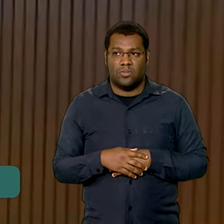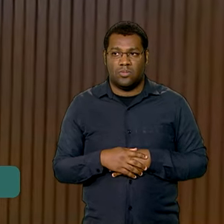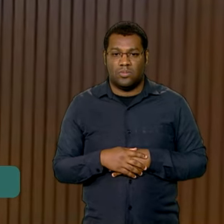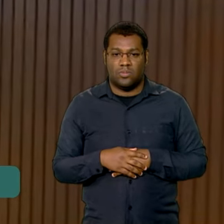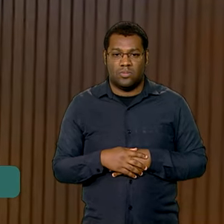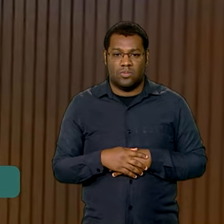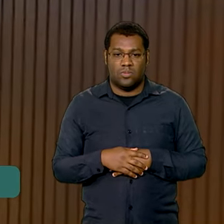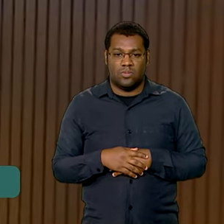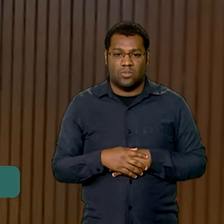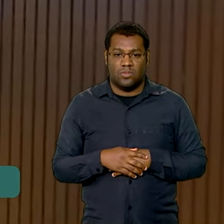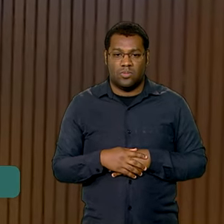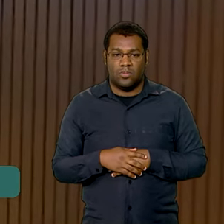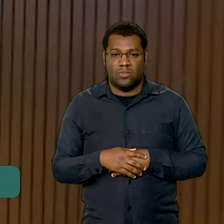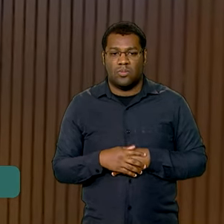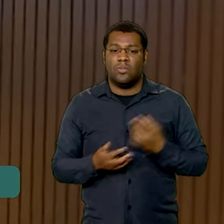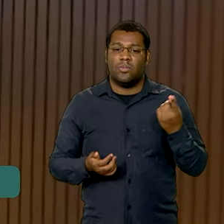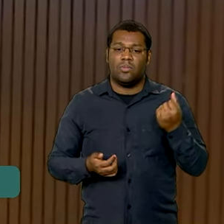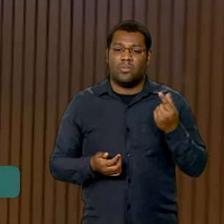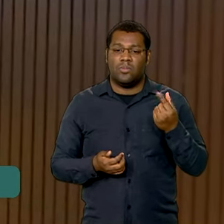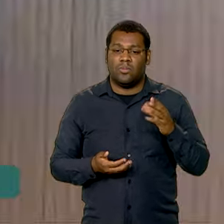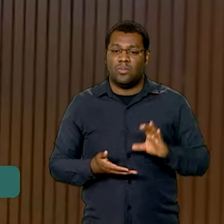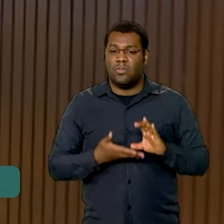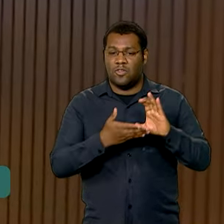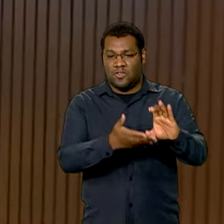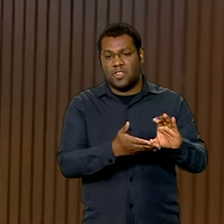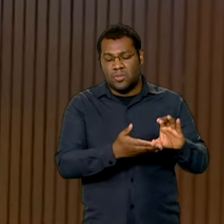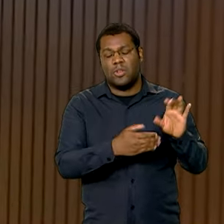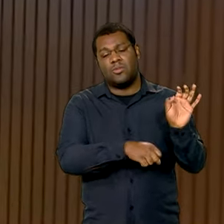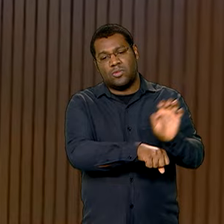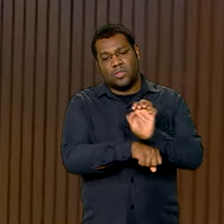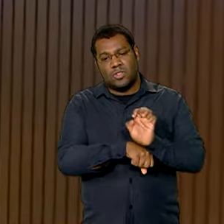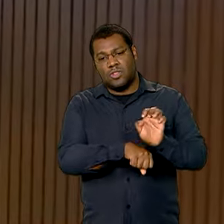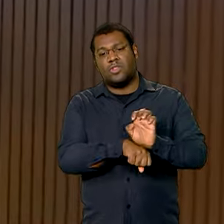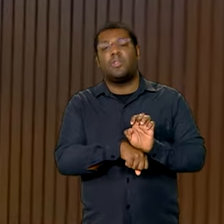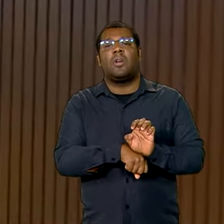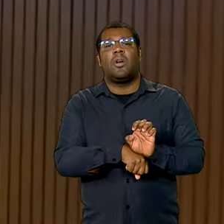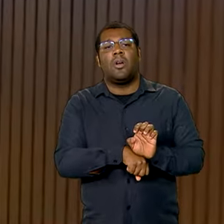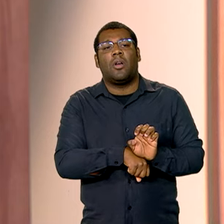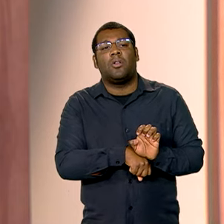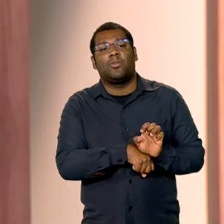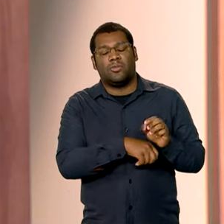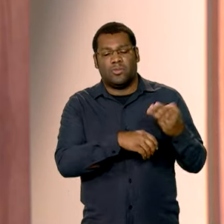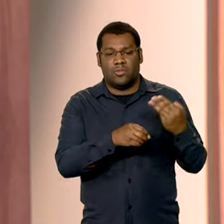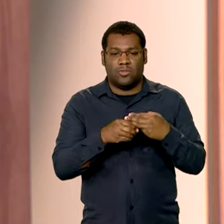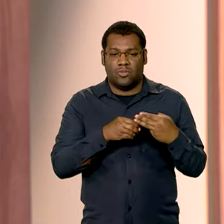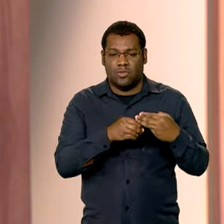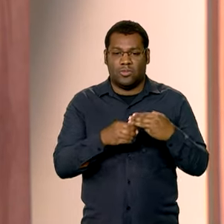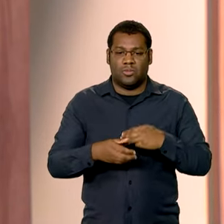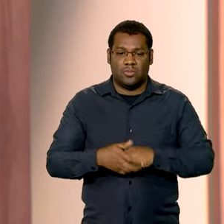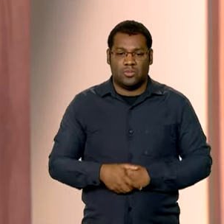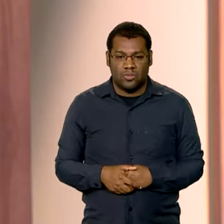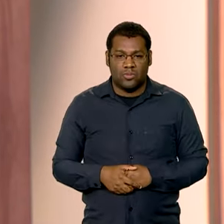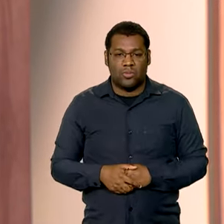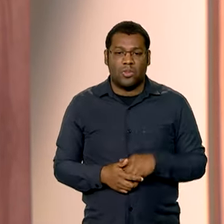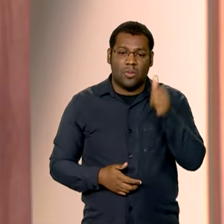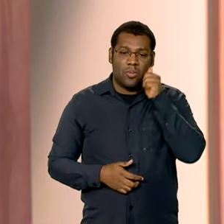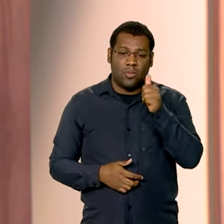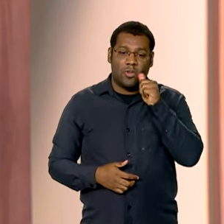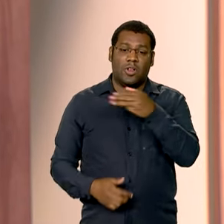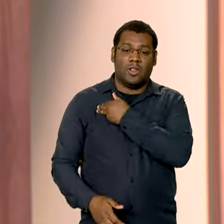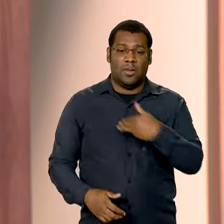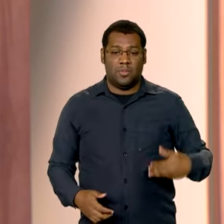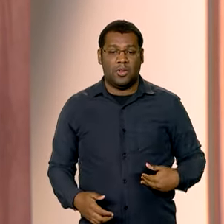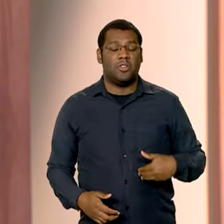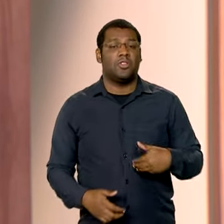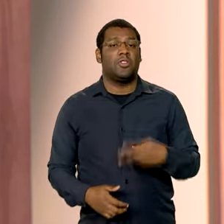esses financiamentos se ampliem para os estados, para esses estados do Nordeste e do Norte. A ministra Simone Tebet